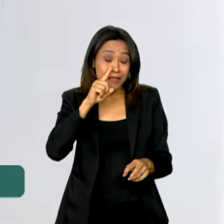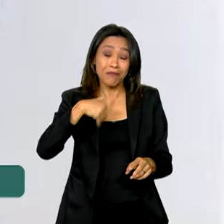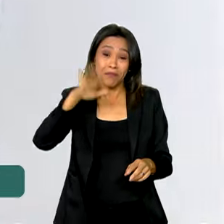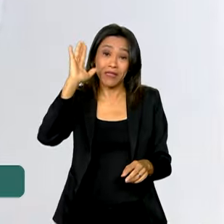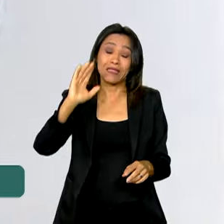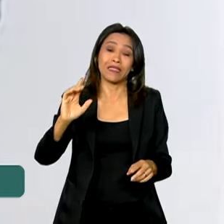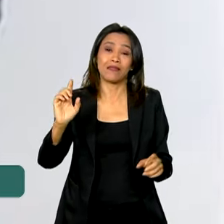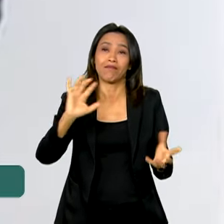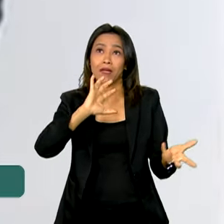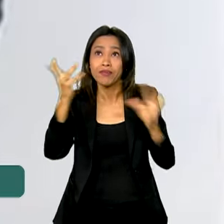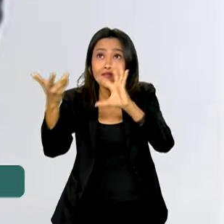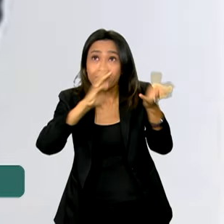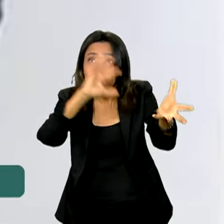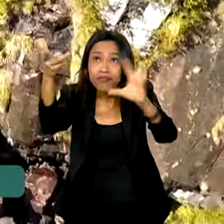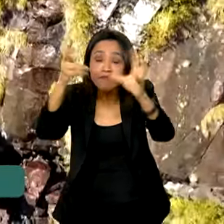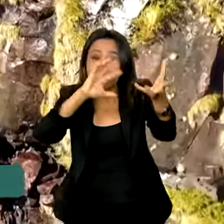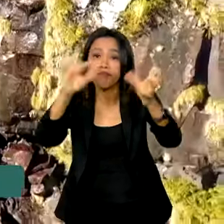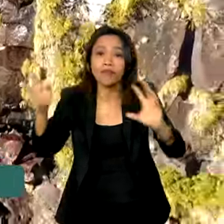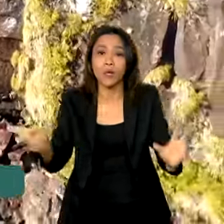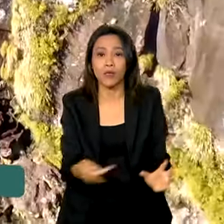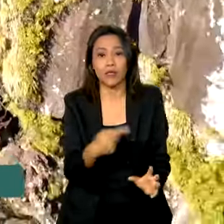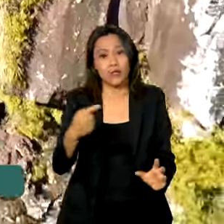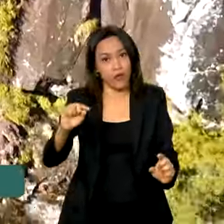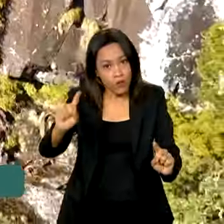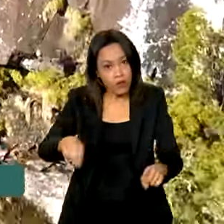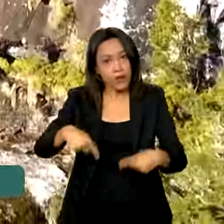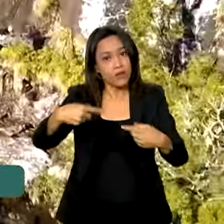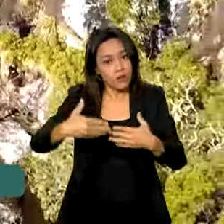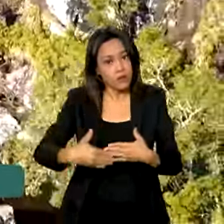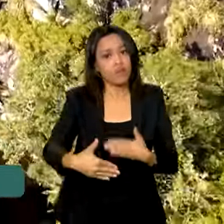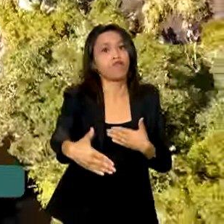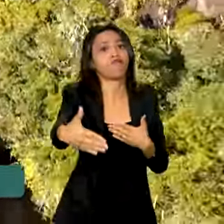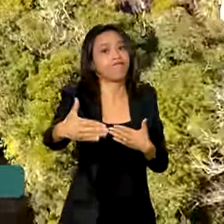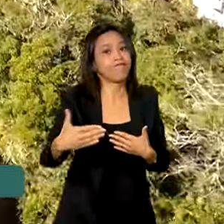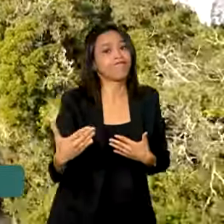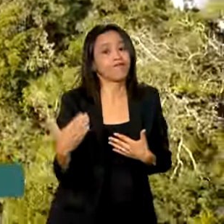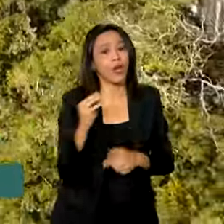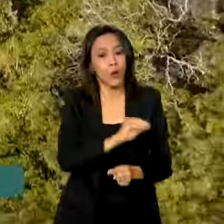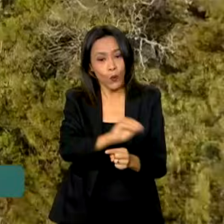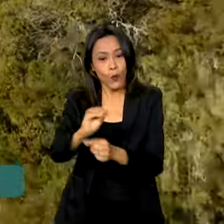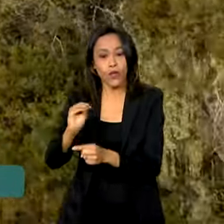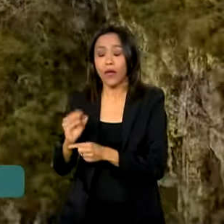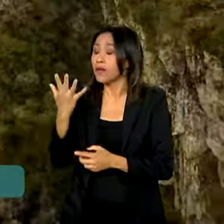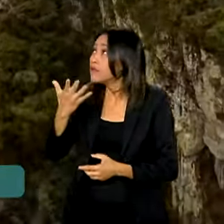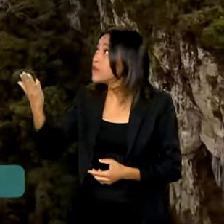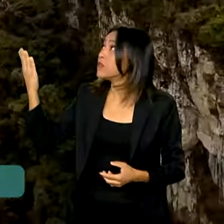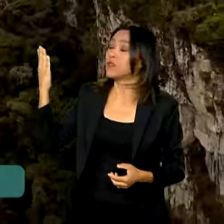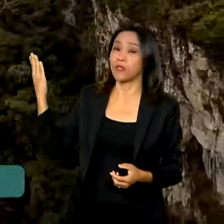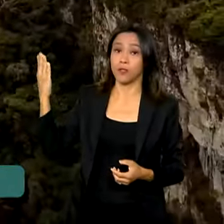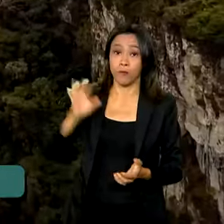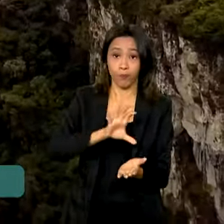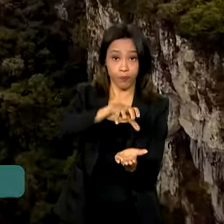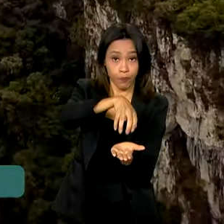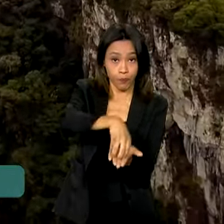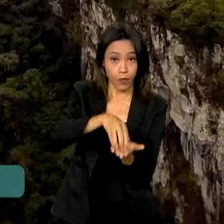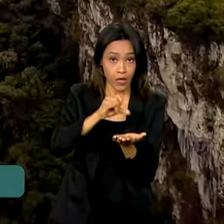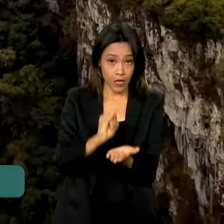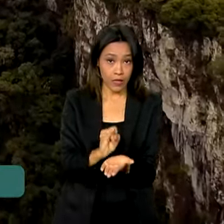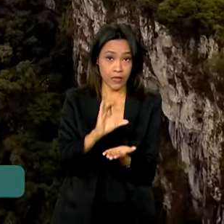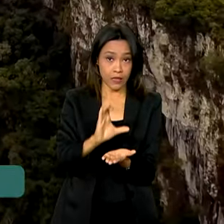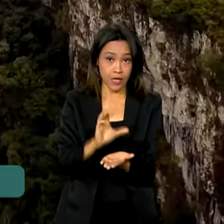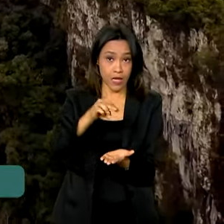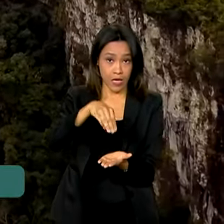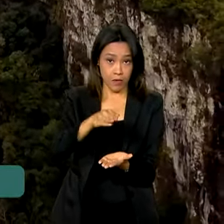Então, a gente tem aí um grande desafio pela frente. O ICMBio tem uma responsabilidade